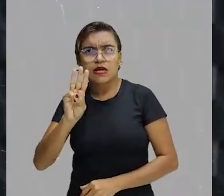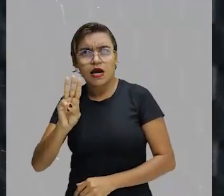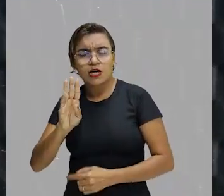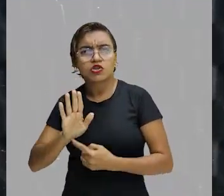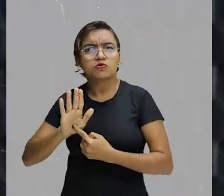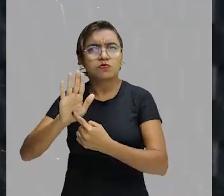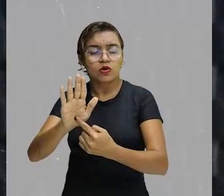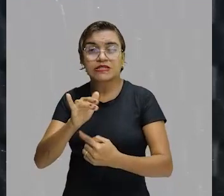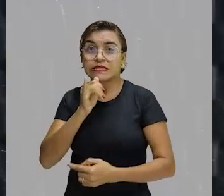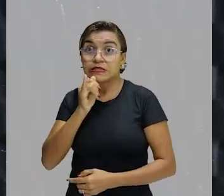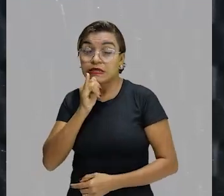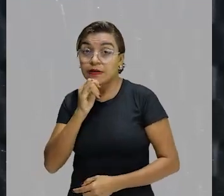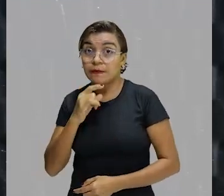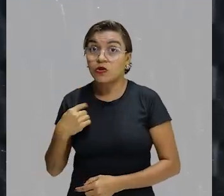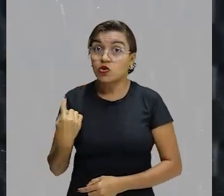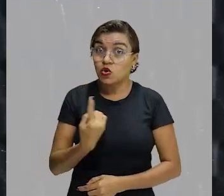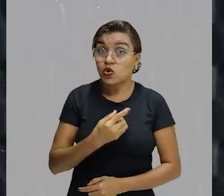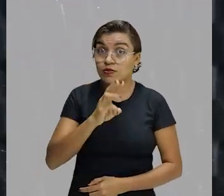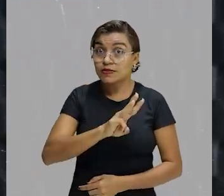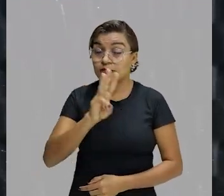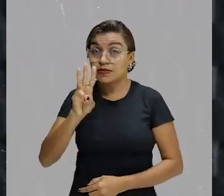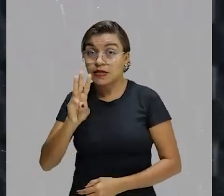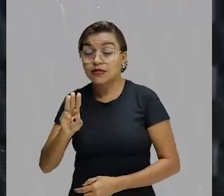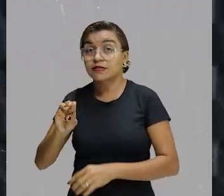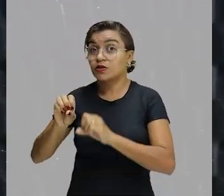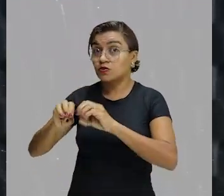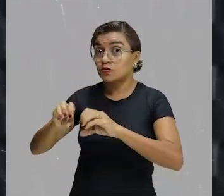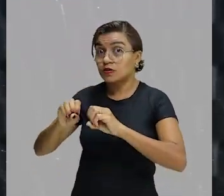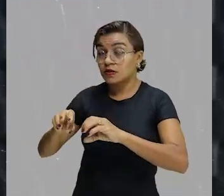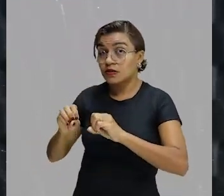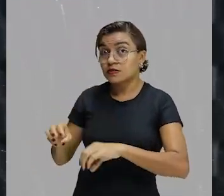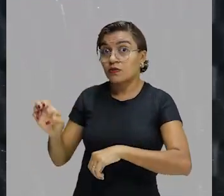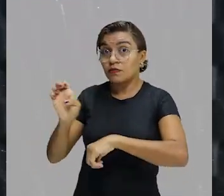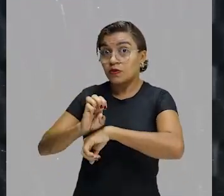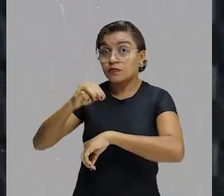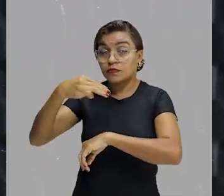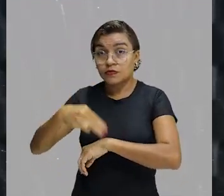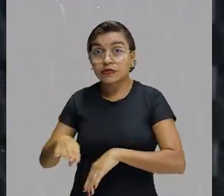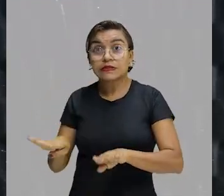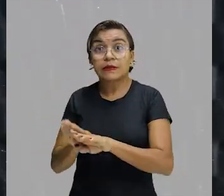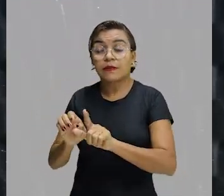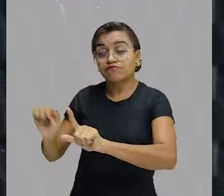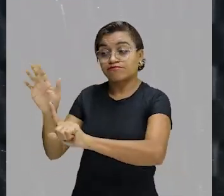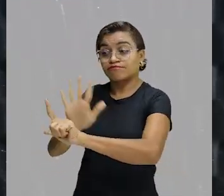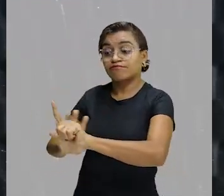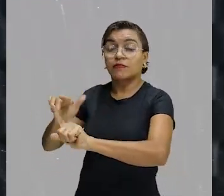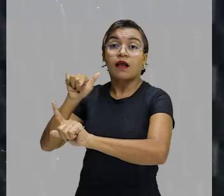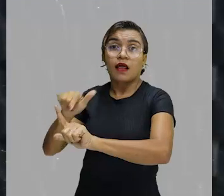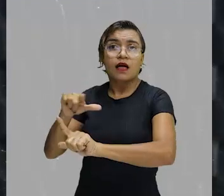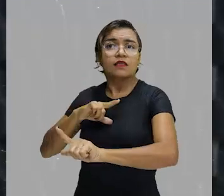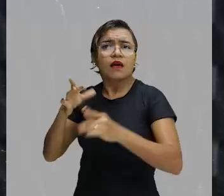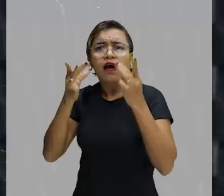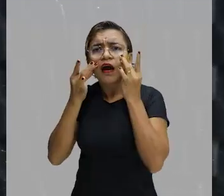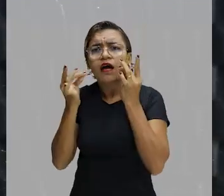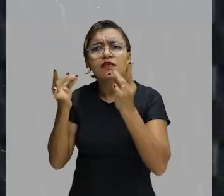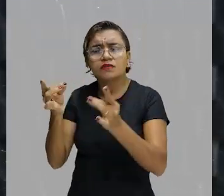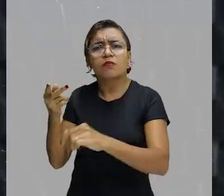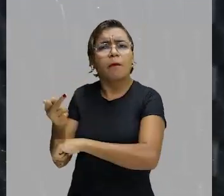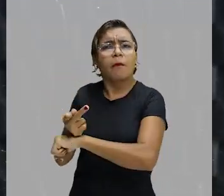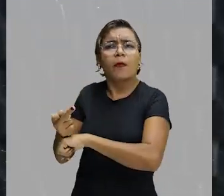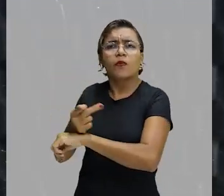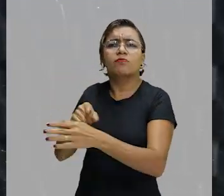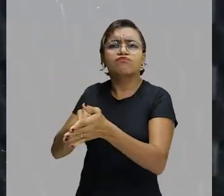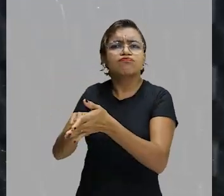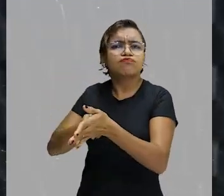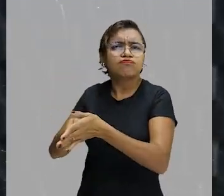Por exemplo, no nosso site da SEDUC do Maranhão, na nossa plataforma Gonçalves Dias, vocês vão estar atentos e vão ter